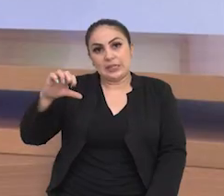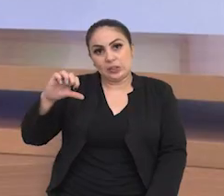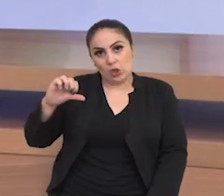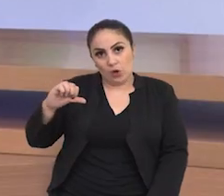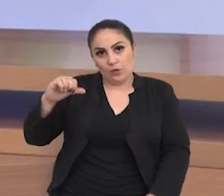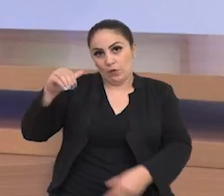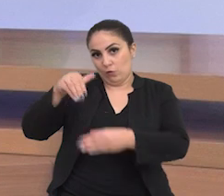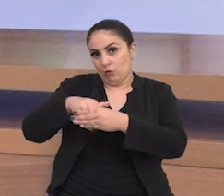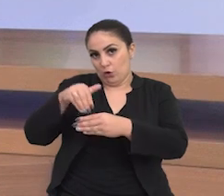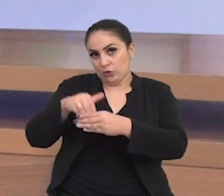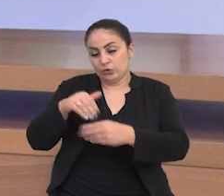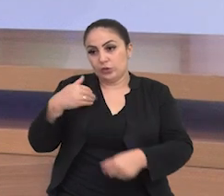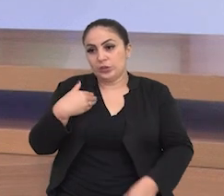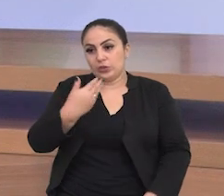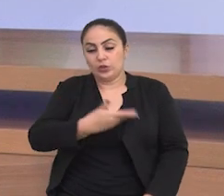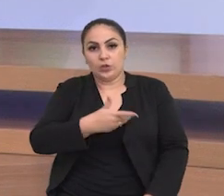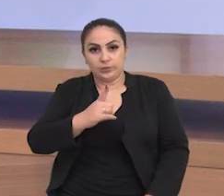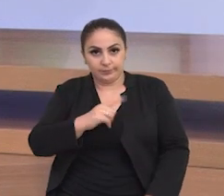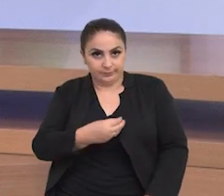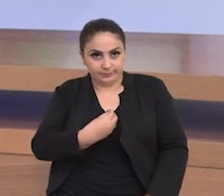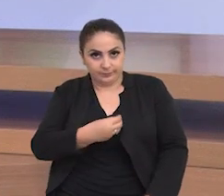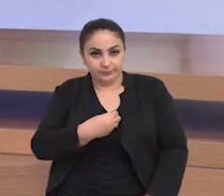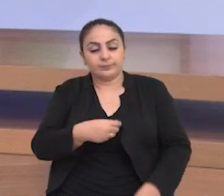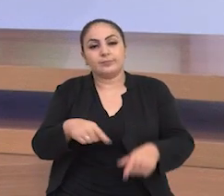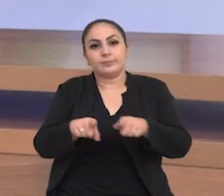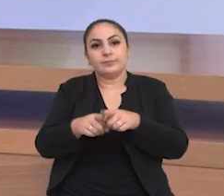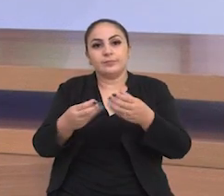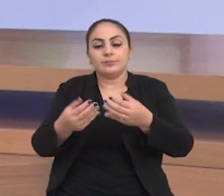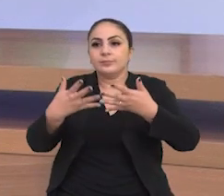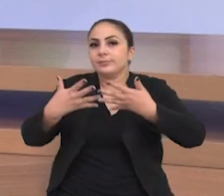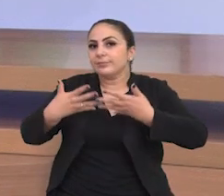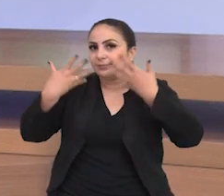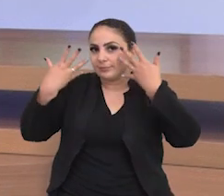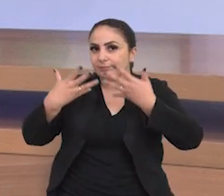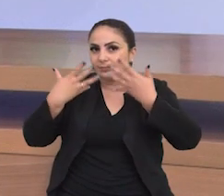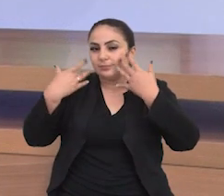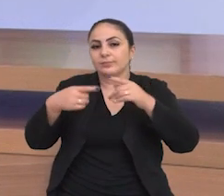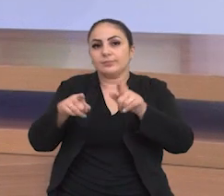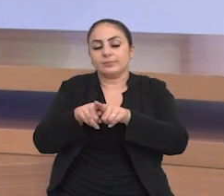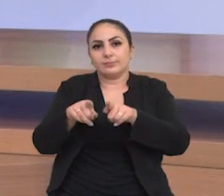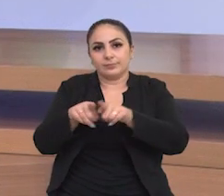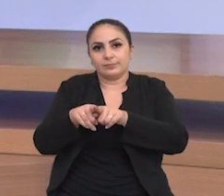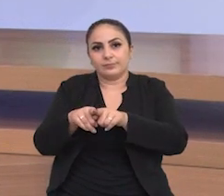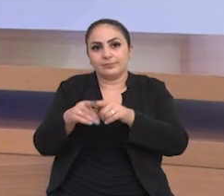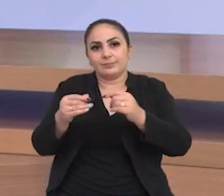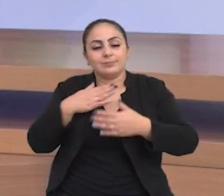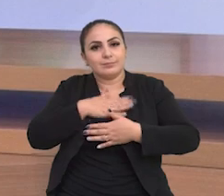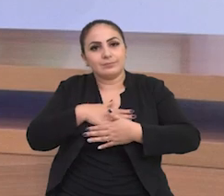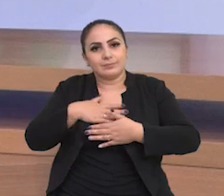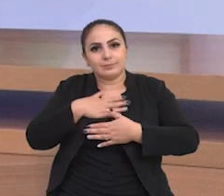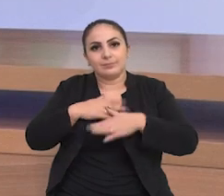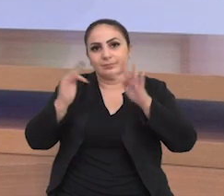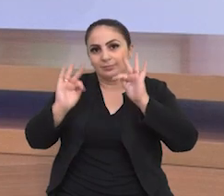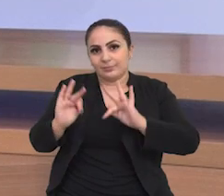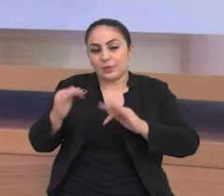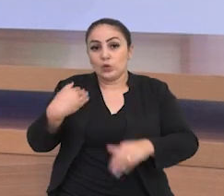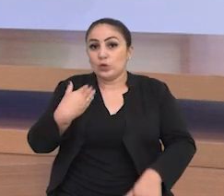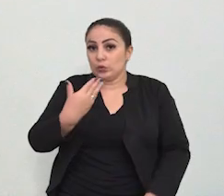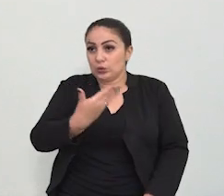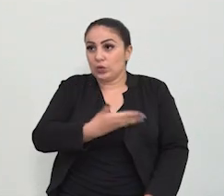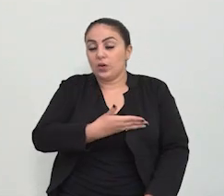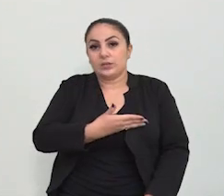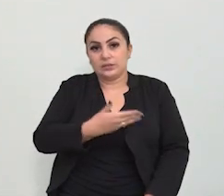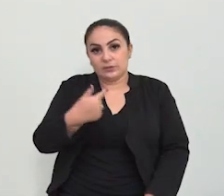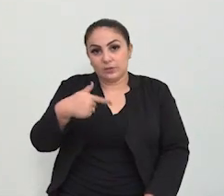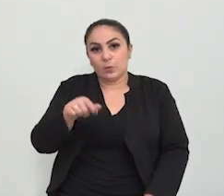votos que nós recebemos. E é com muita alegria e com muita satisfação que